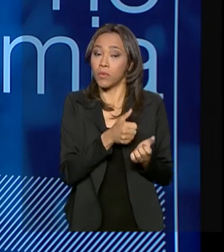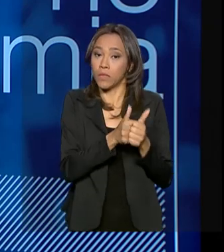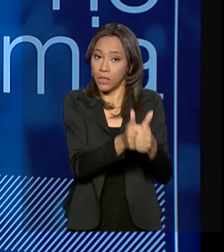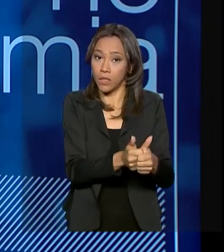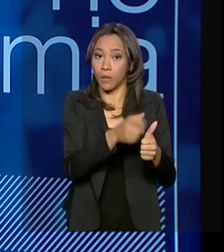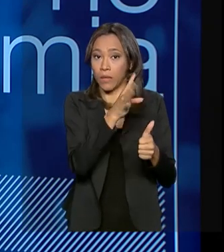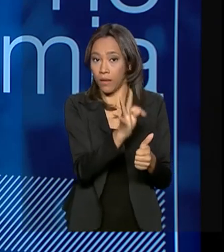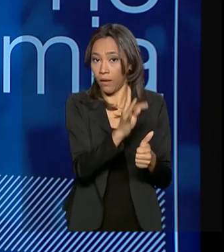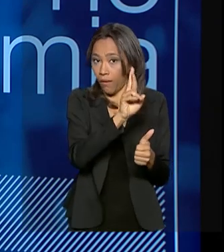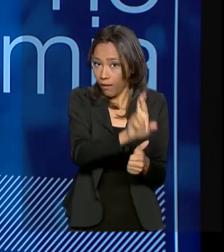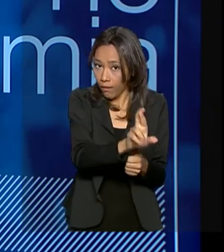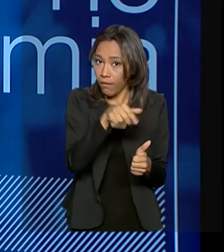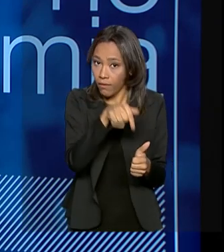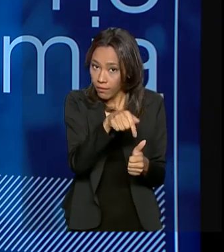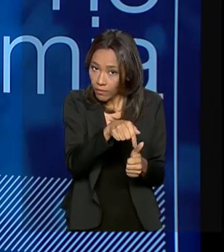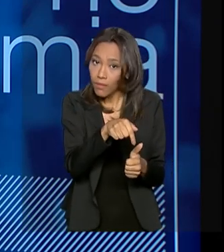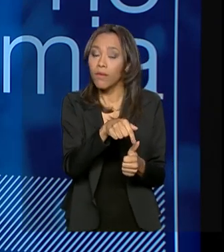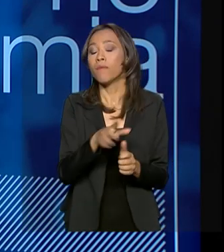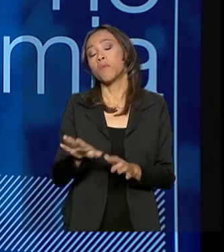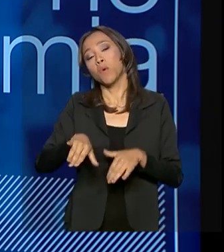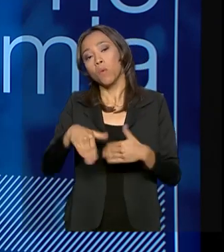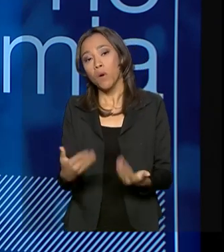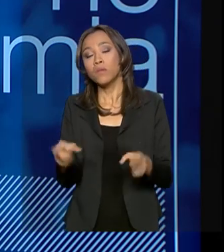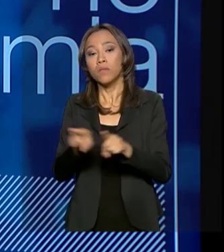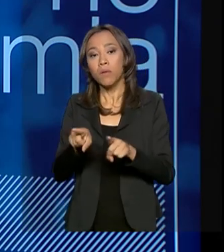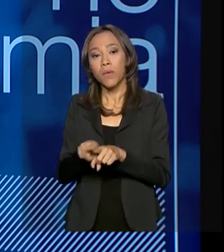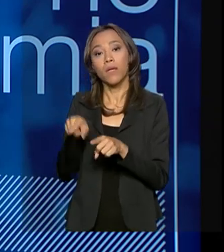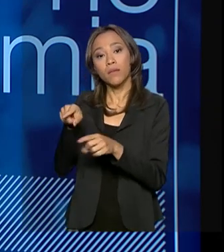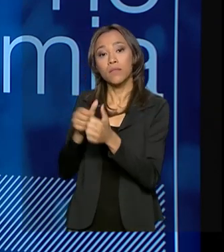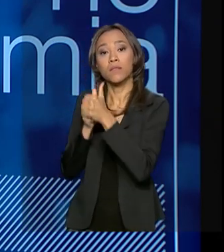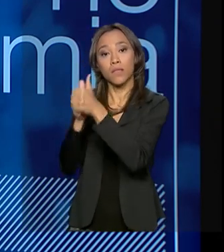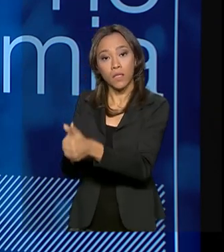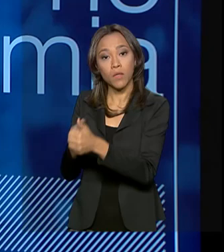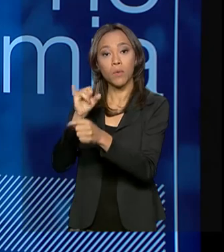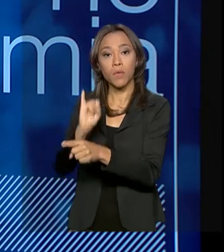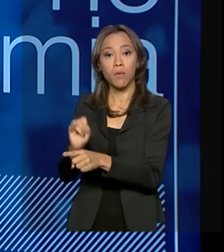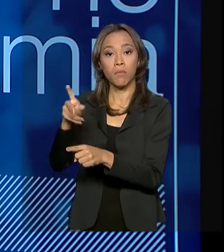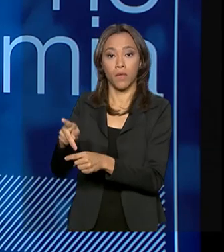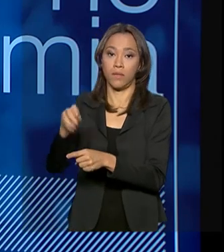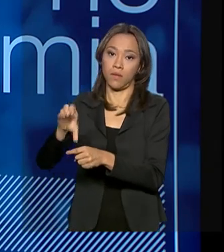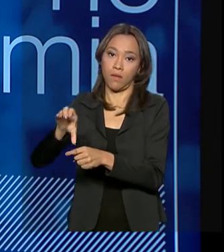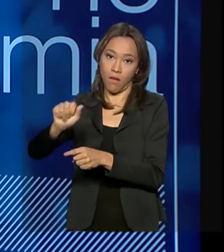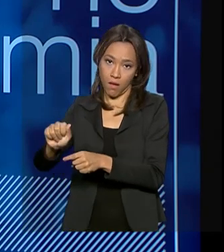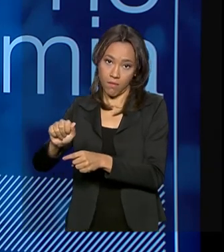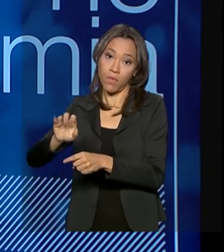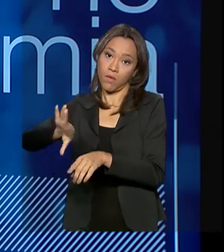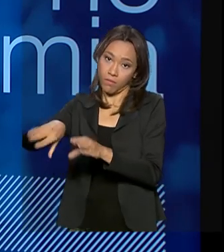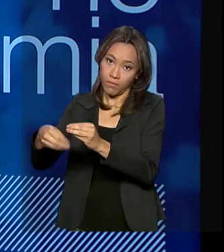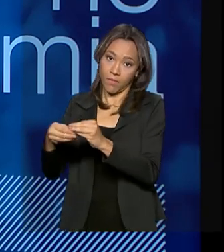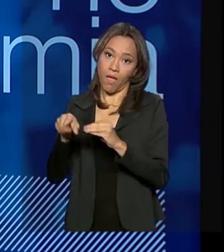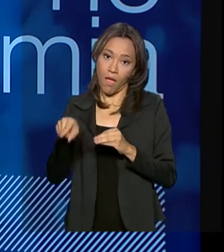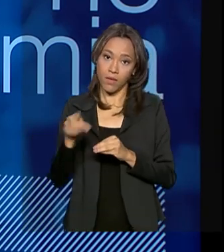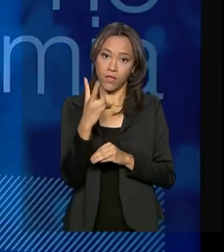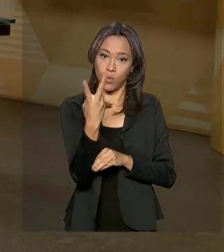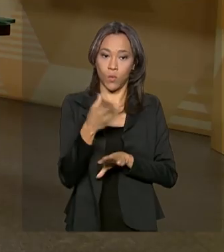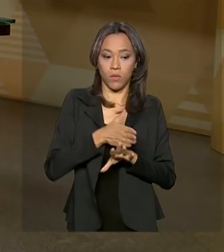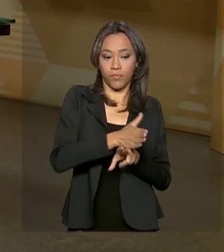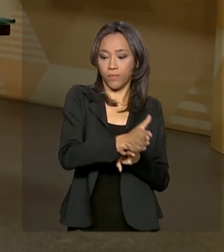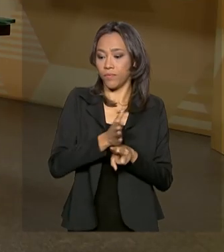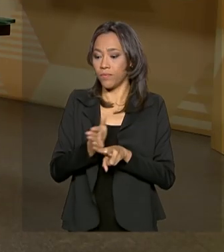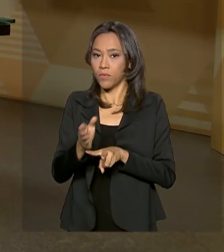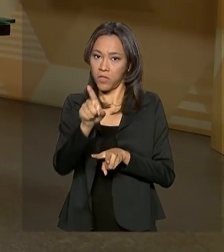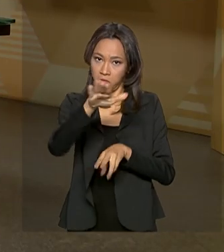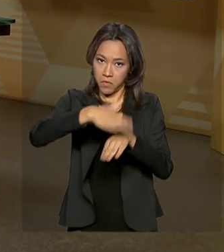física, que é da 6,75, quanto por inflação, IPCA mais 2,95, essas são as duas taxas mínimas